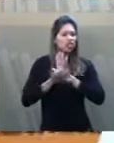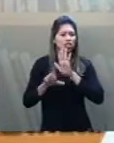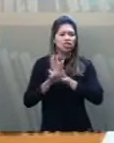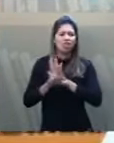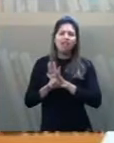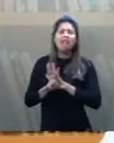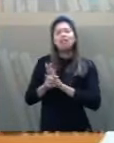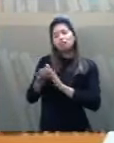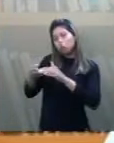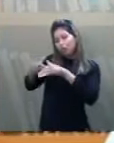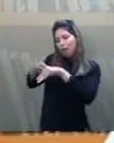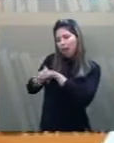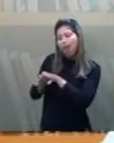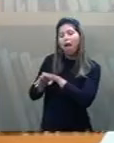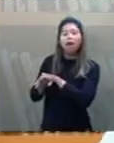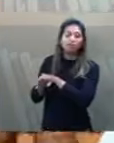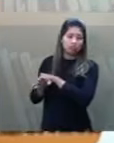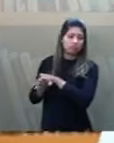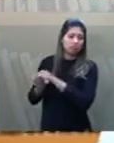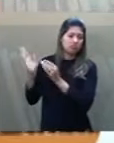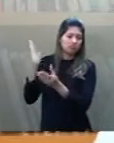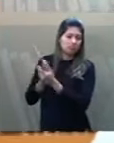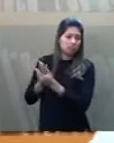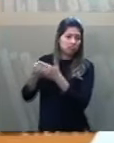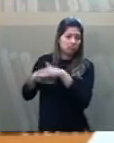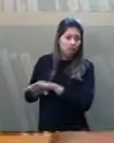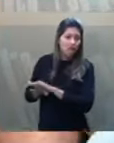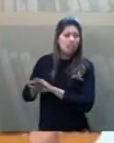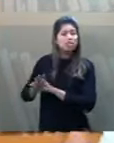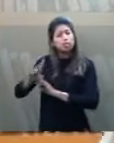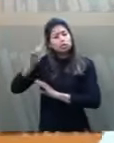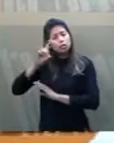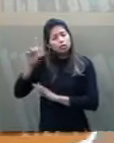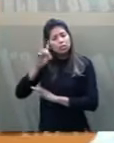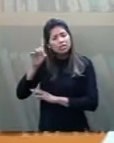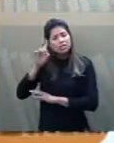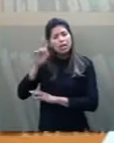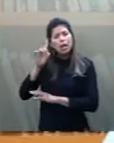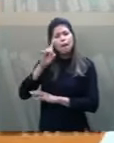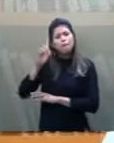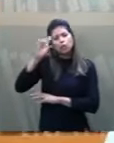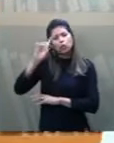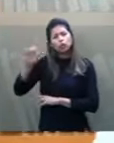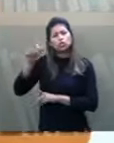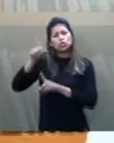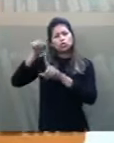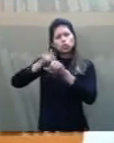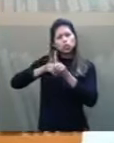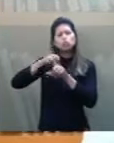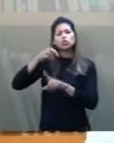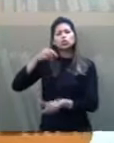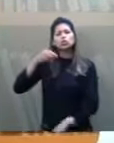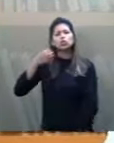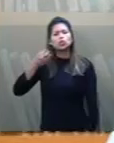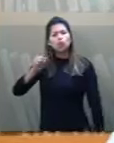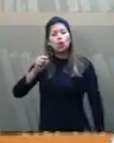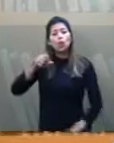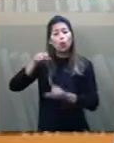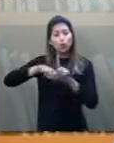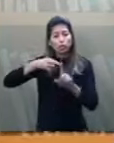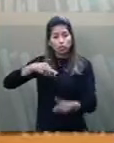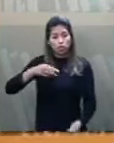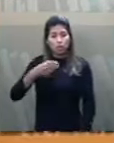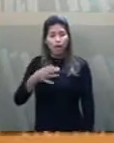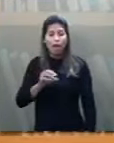debatido a questão do preconceito em todas as áreas, mas estou falando especificamente do salarial entre